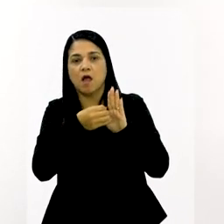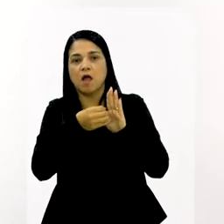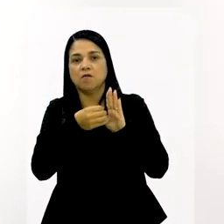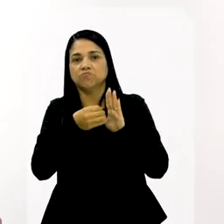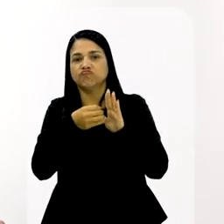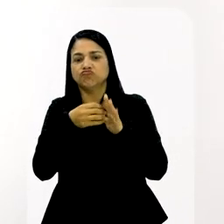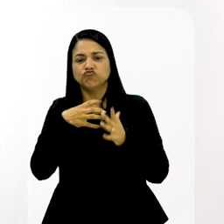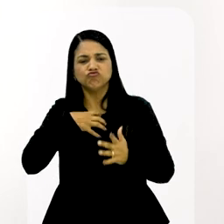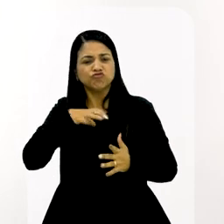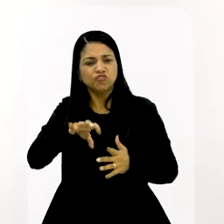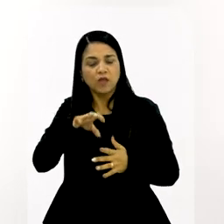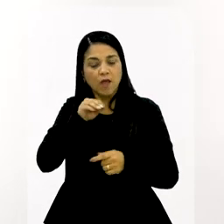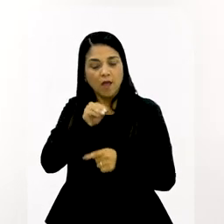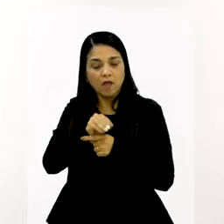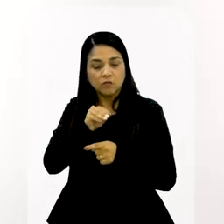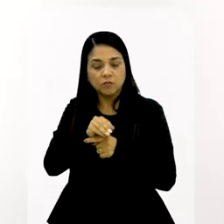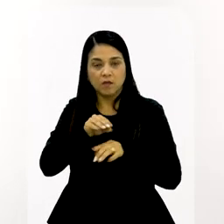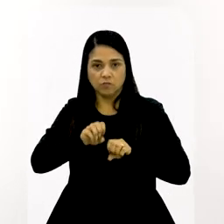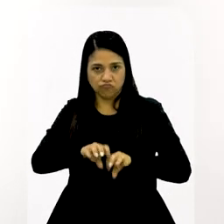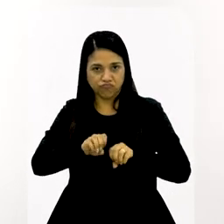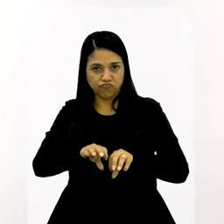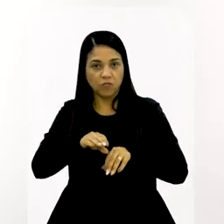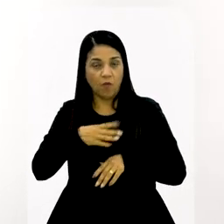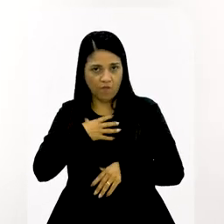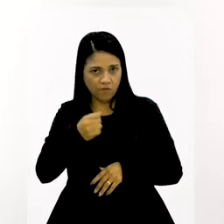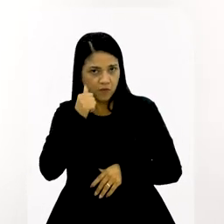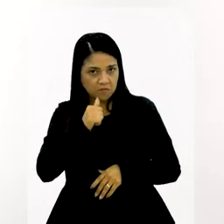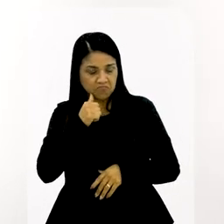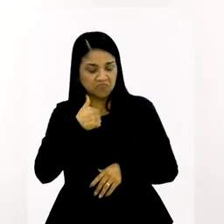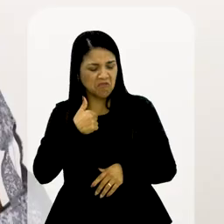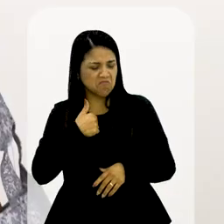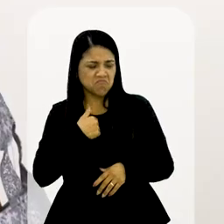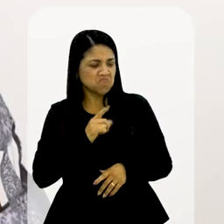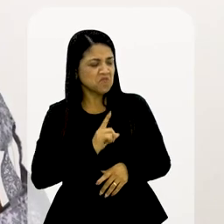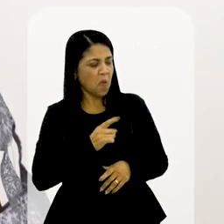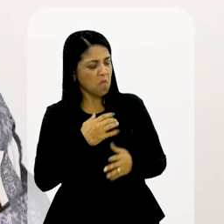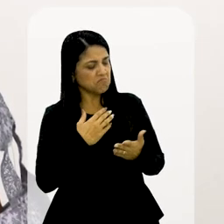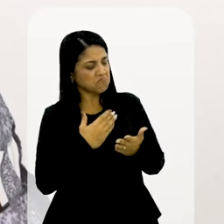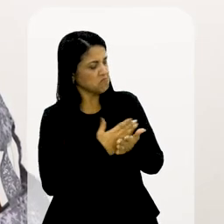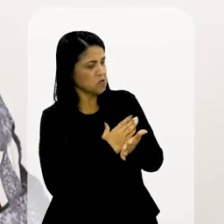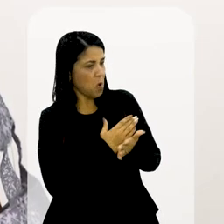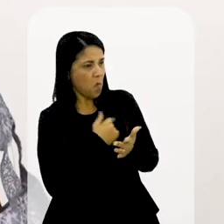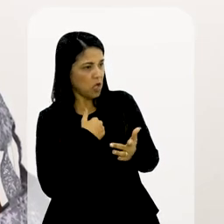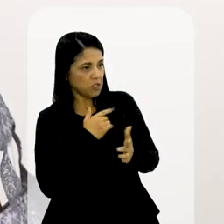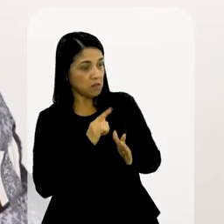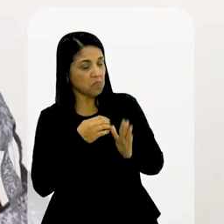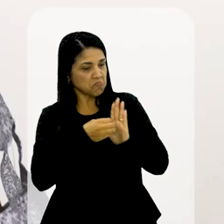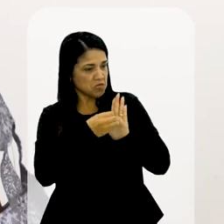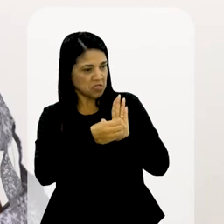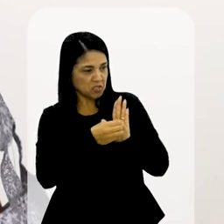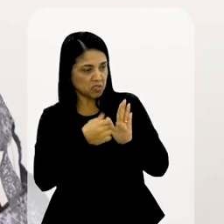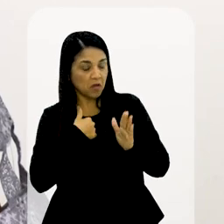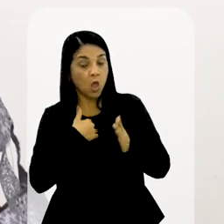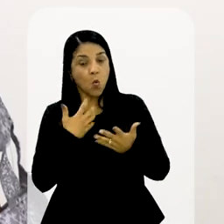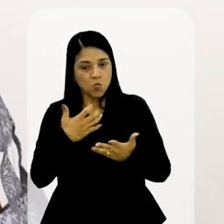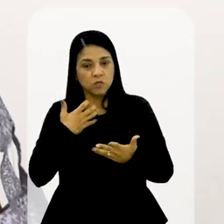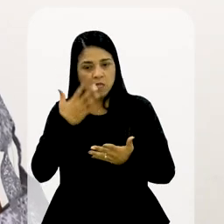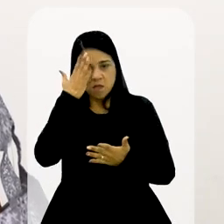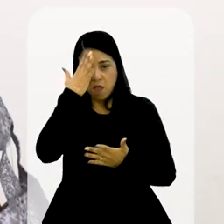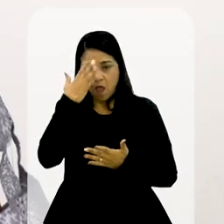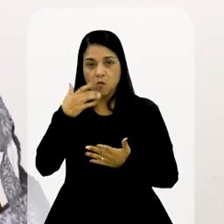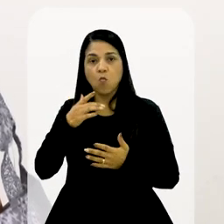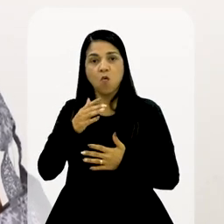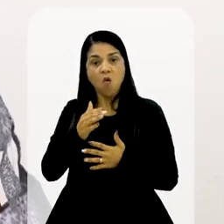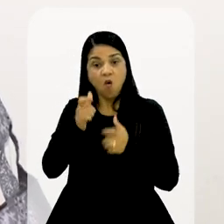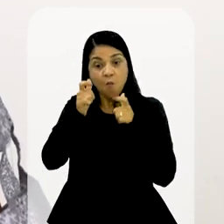criticarem a sua forma de educar a sua filha? Não, porque eu não me incomodo muito com crítica, não. Eu sei o que eu